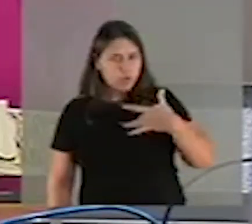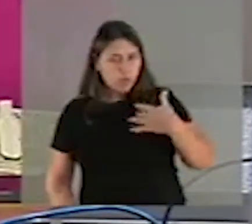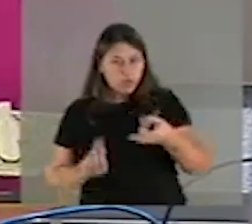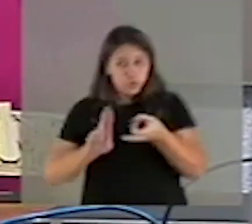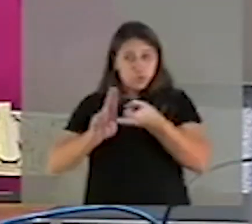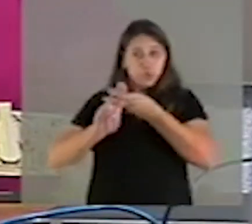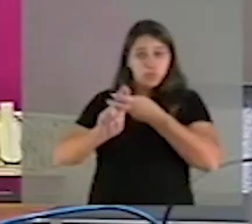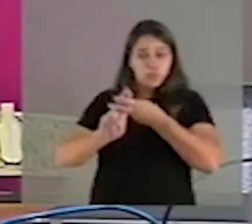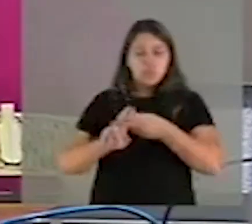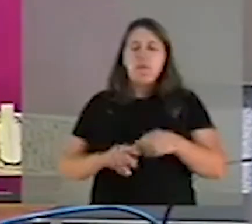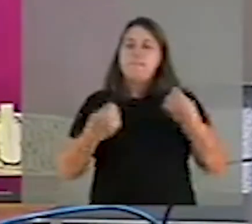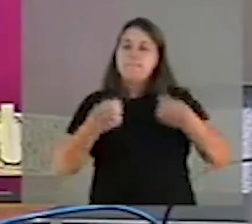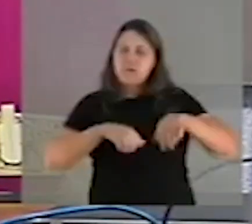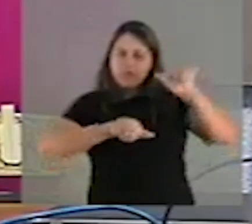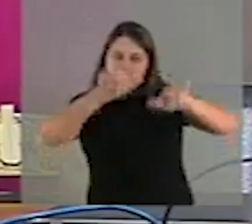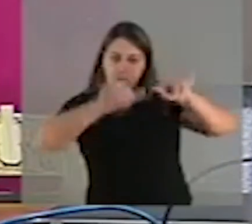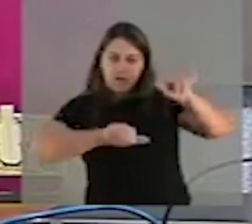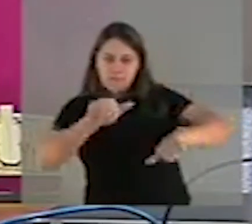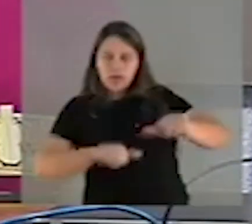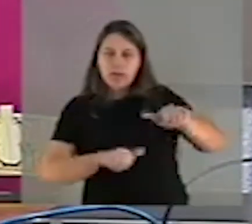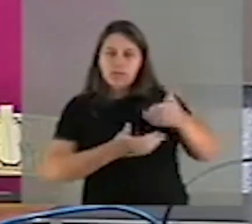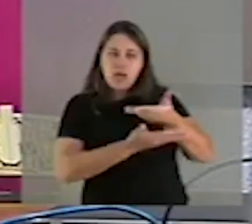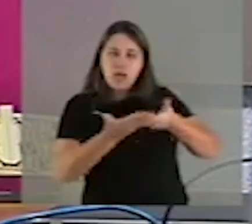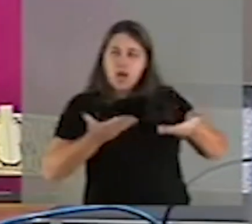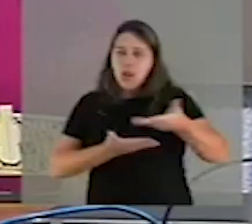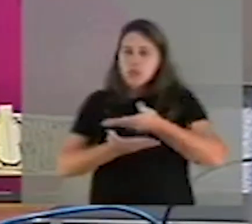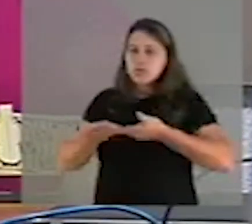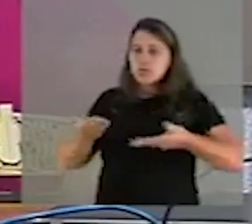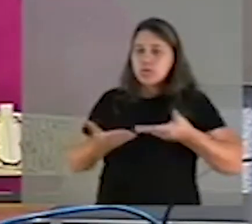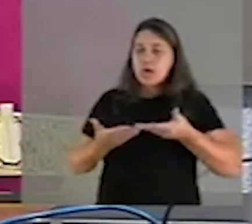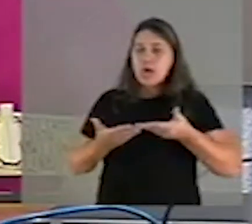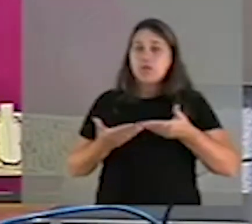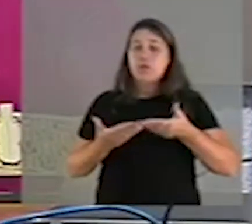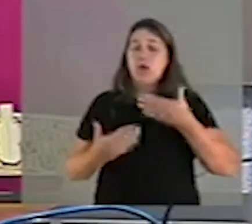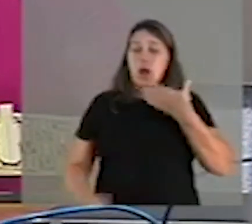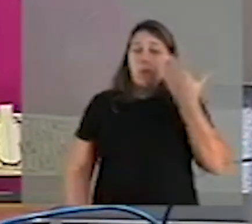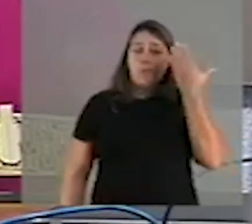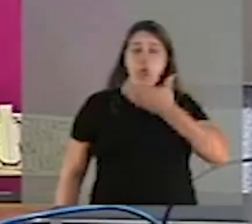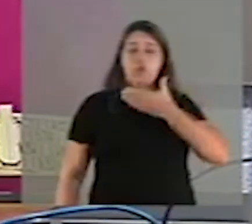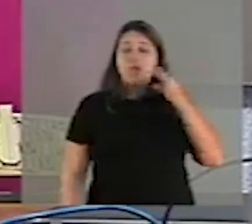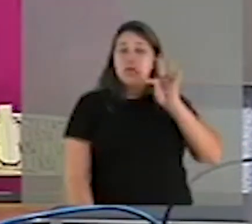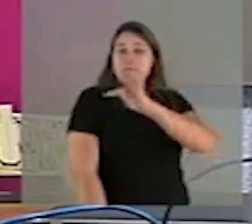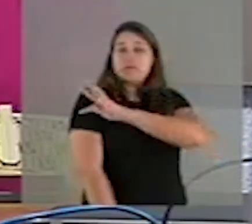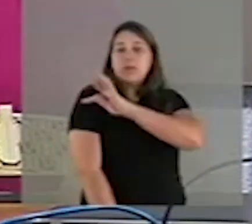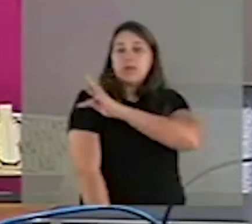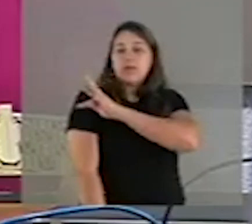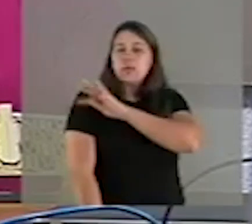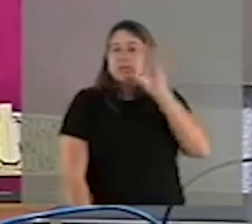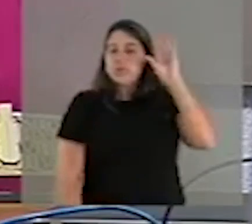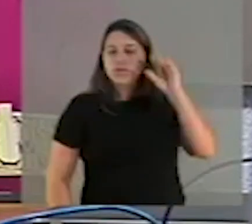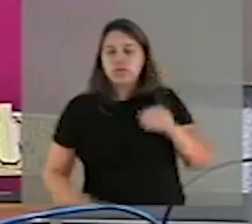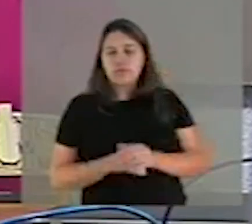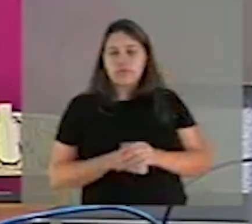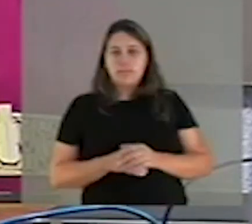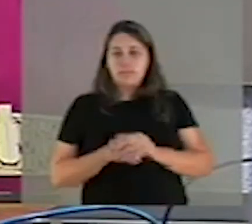avaliado, correlacionado às suas evidências técnico-científicas. Como que é? O